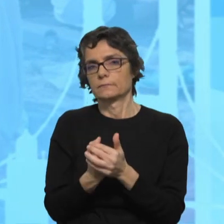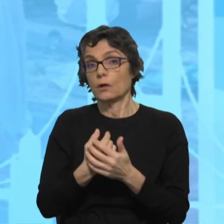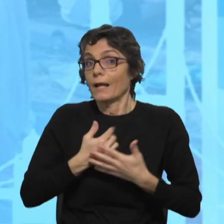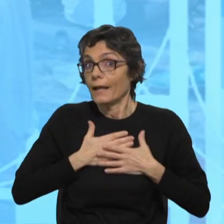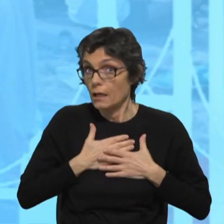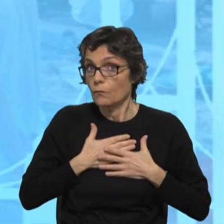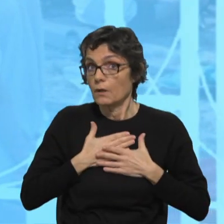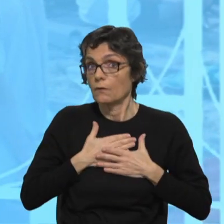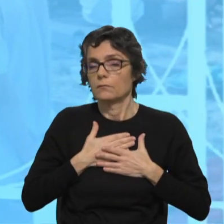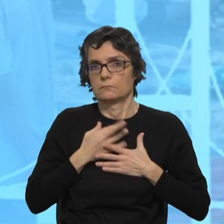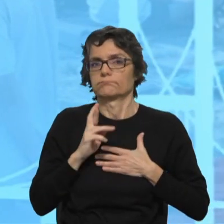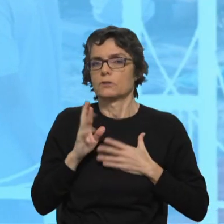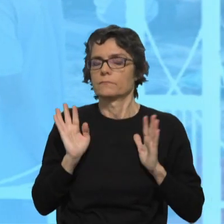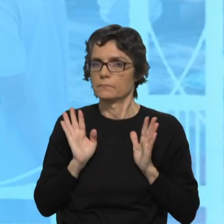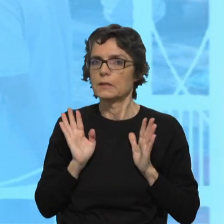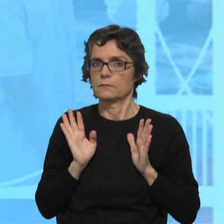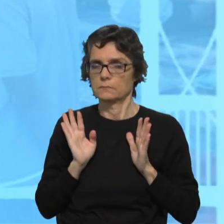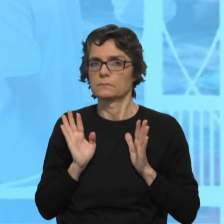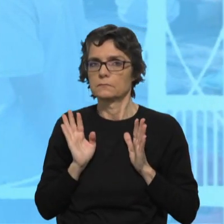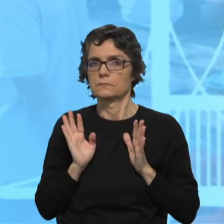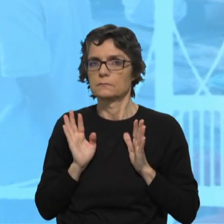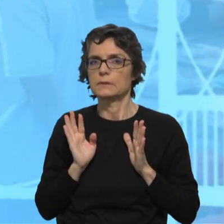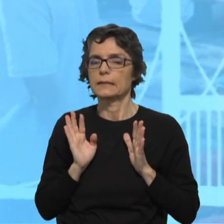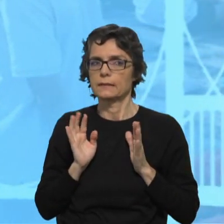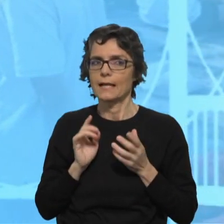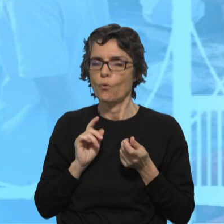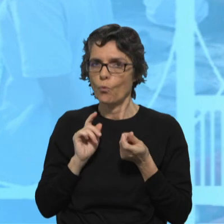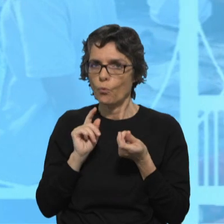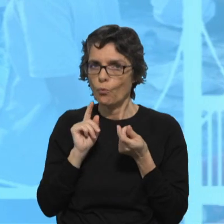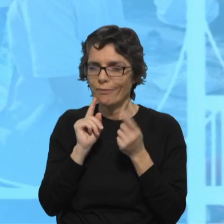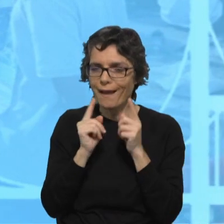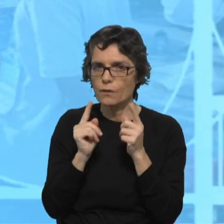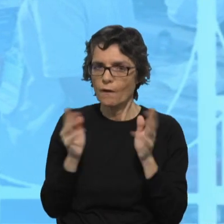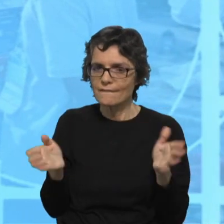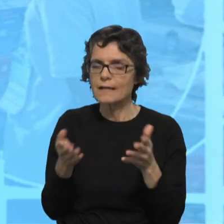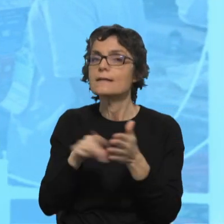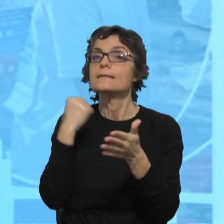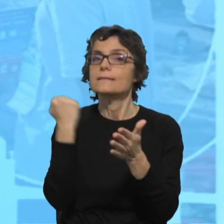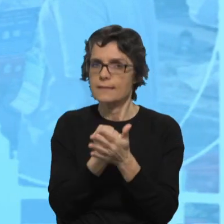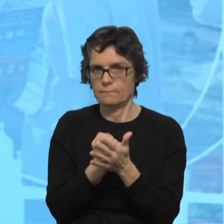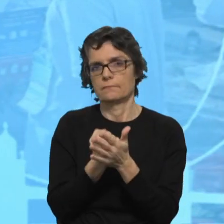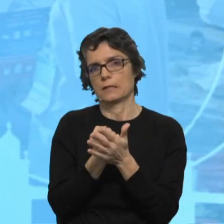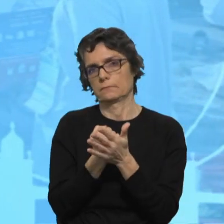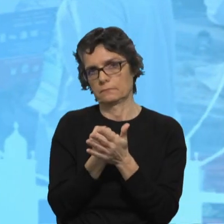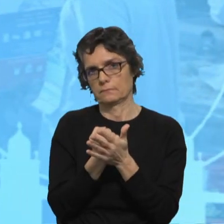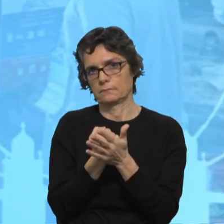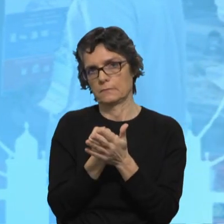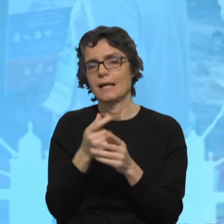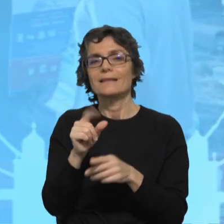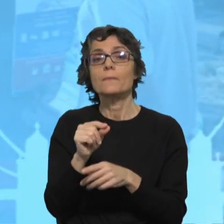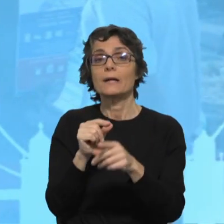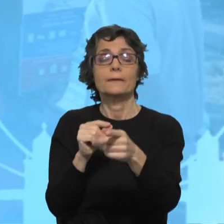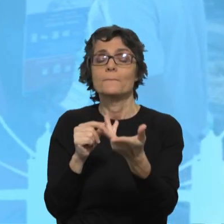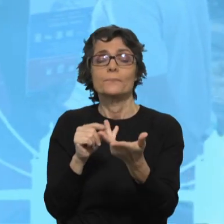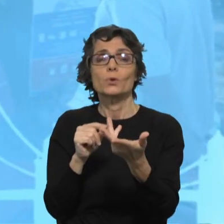sinceramente, e nós que haja essa capacidade de diálogo, também com a sociedade civil, com movimentos ligados,